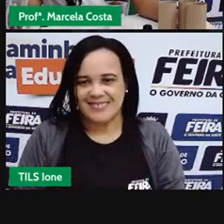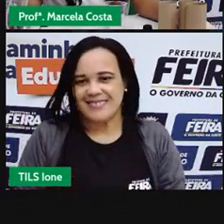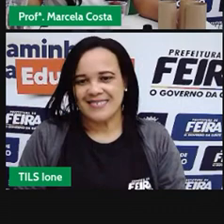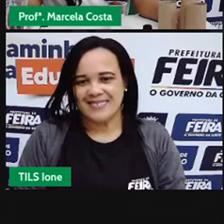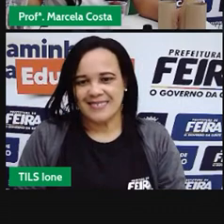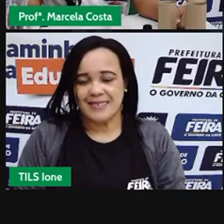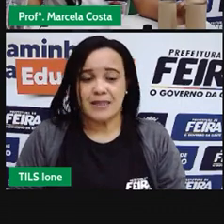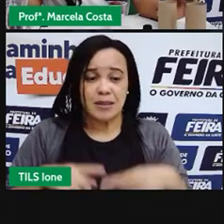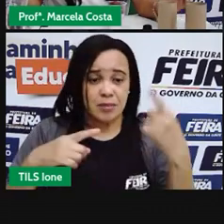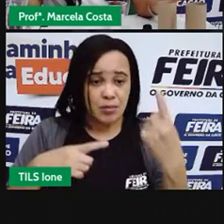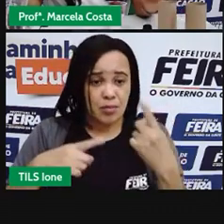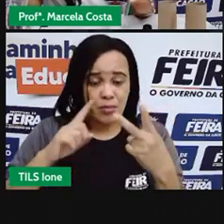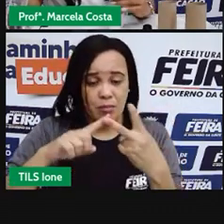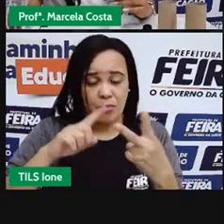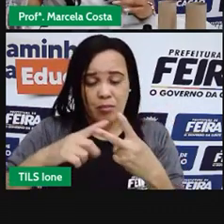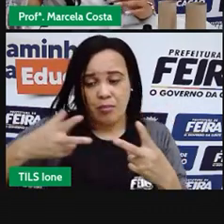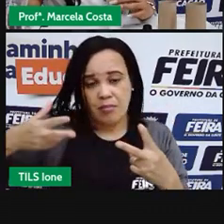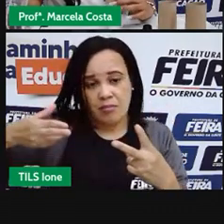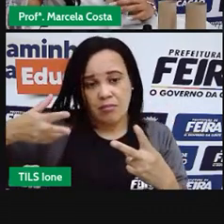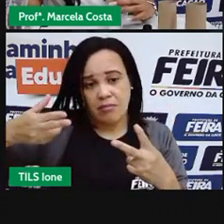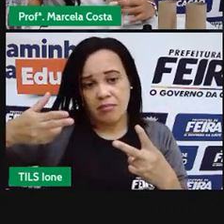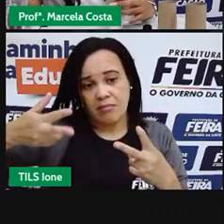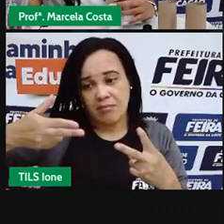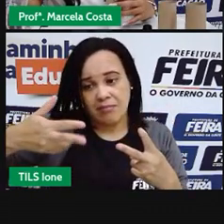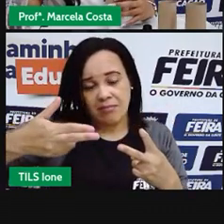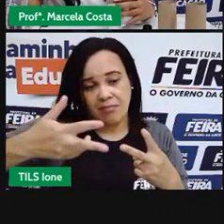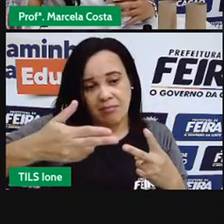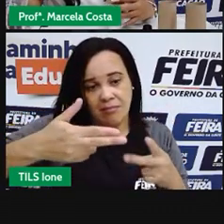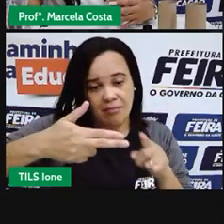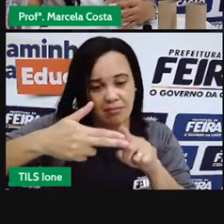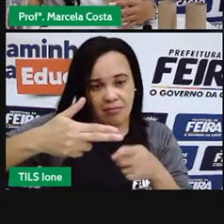uma tesoura sem ponta,